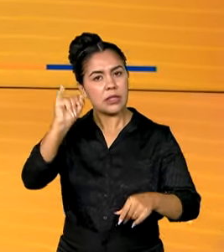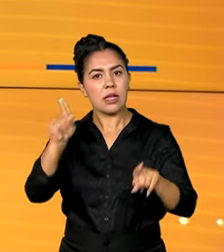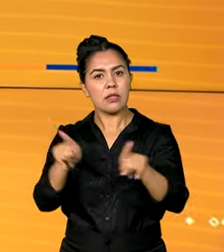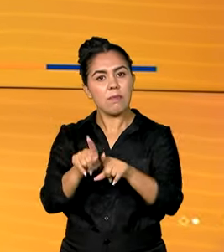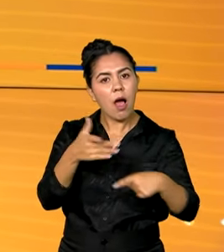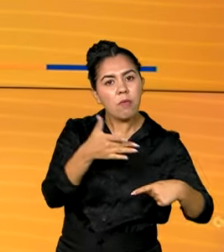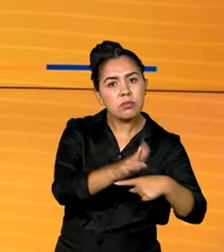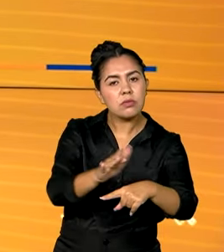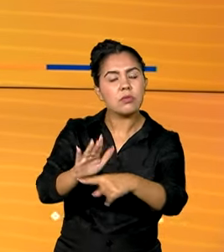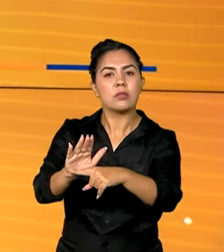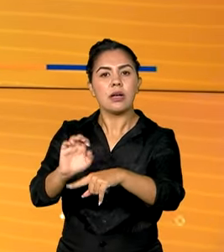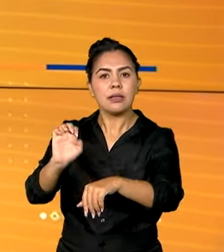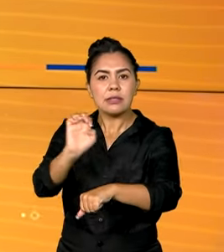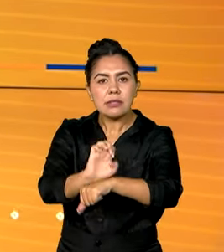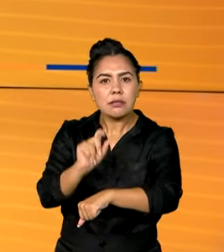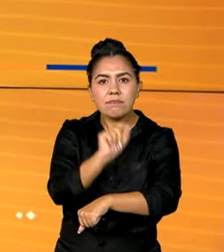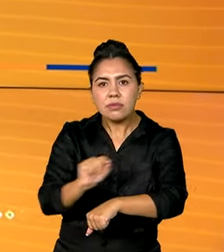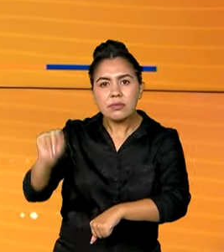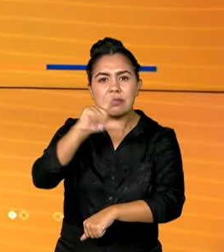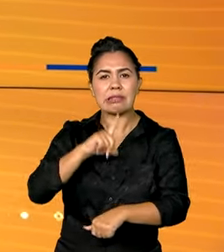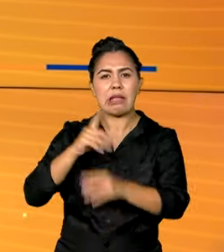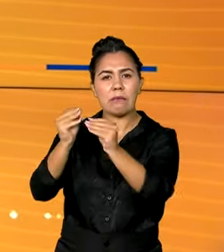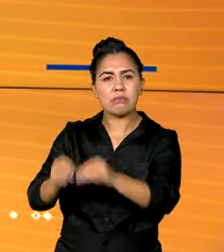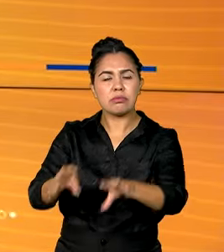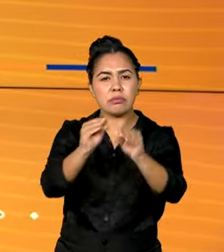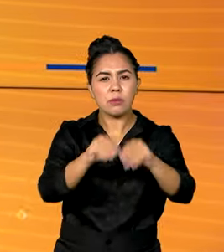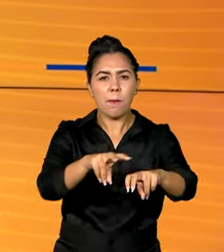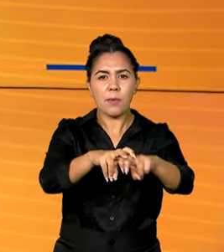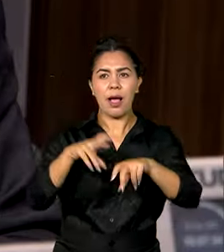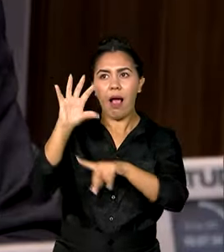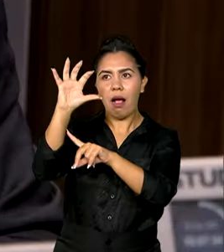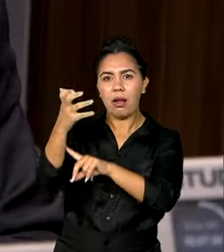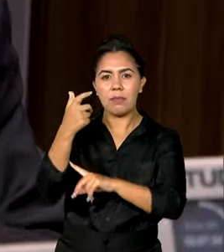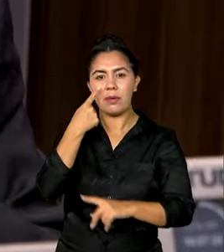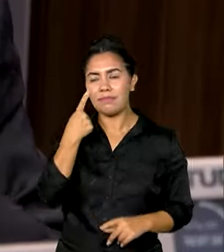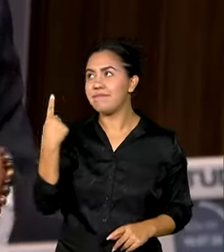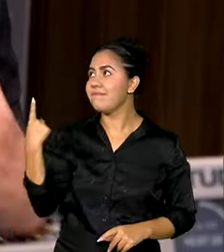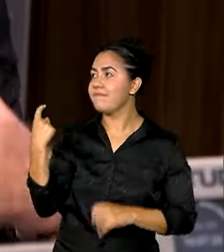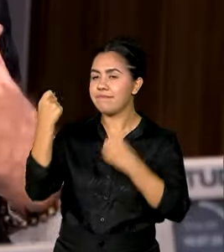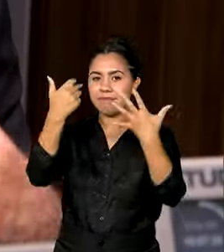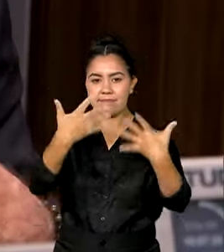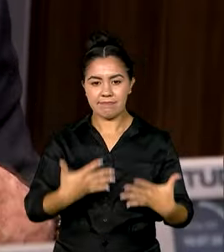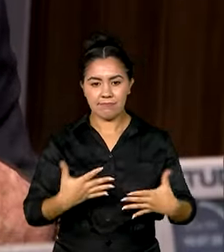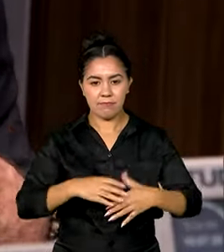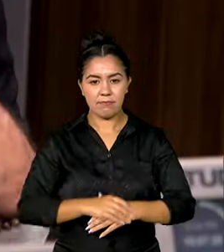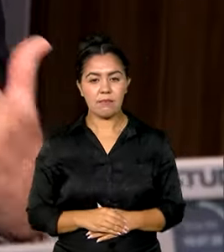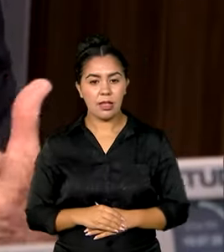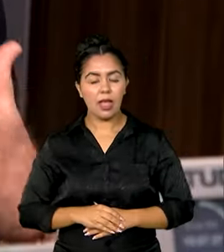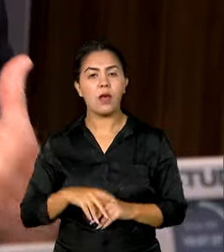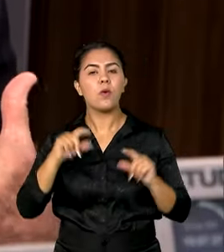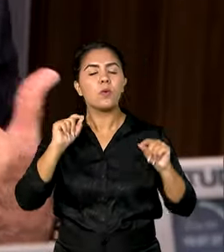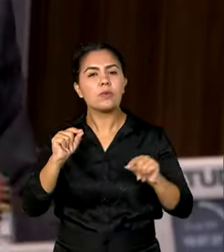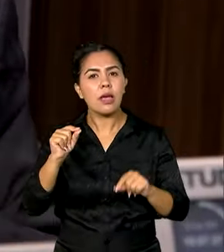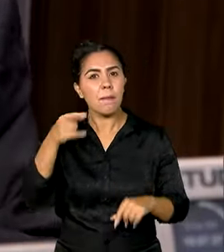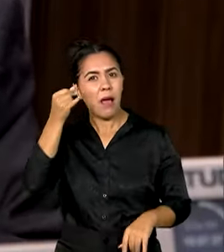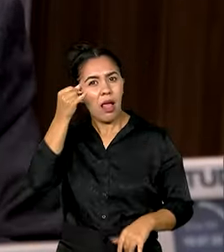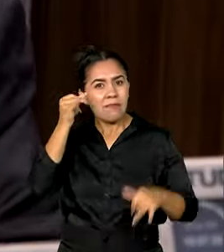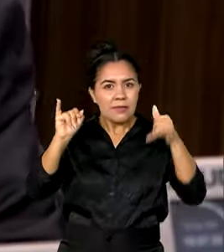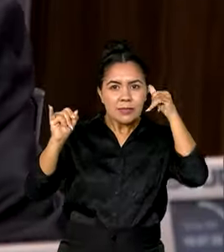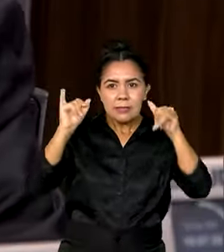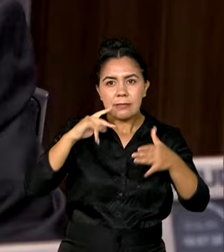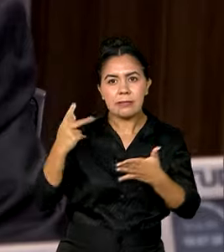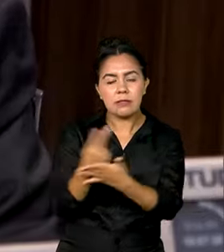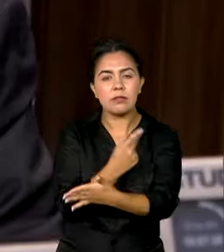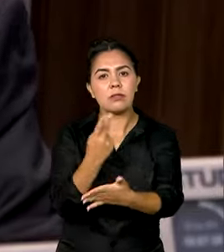aos atingidos pelos eventos climáticos extremos aqui no país. A cultura da prevenção é uma coisa muito nova no